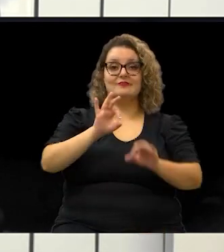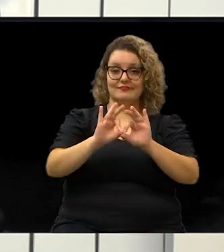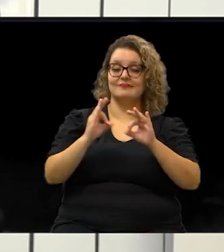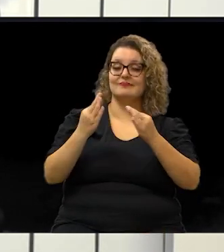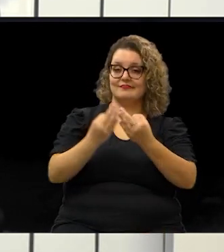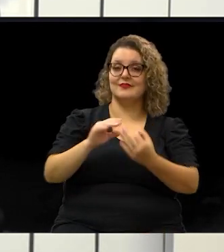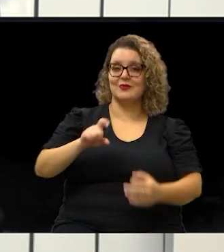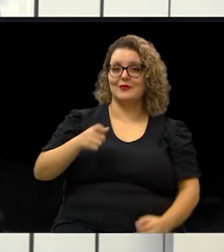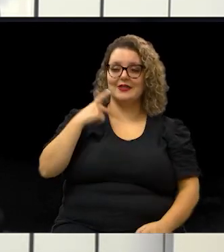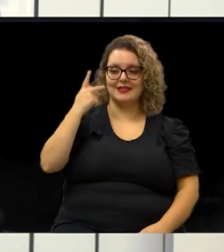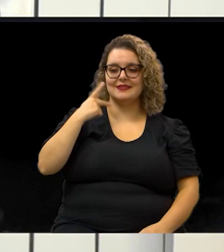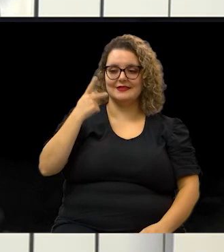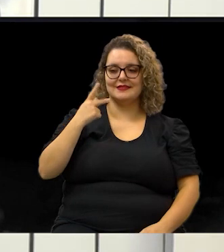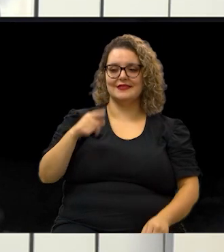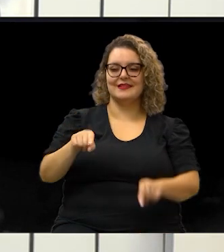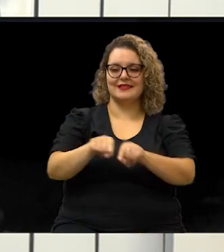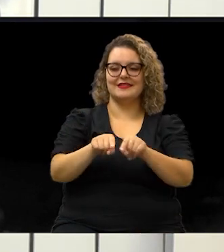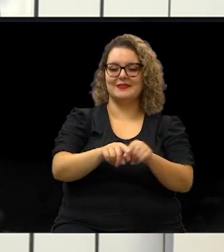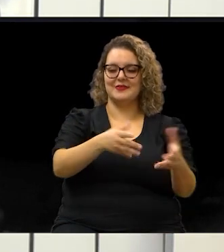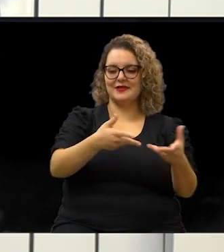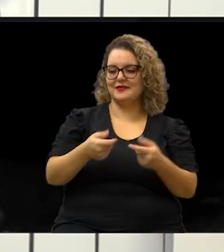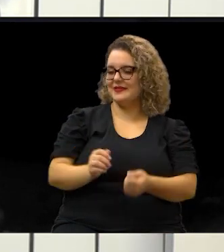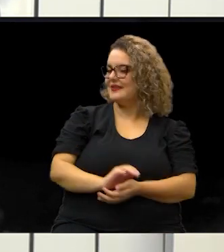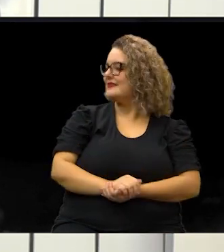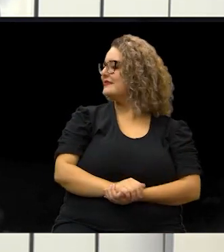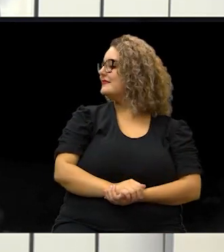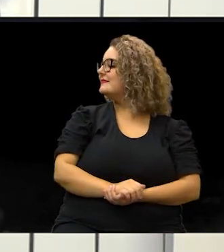do ex-vereador e também convidados.